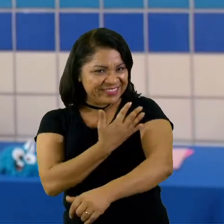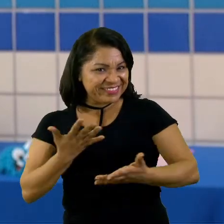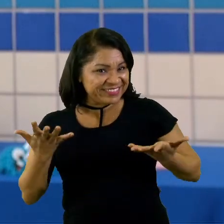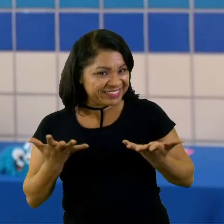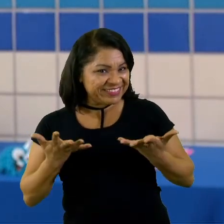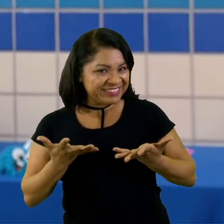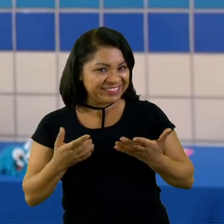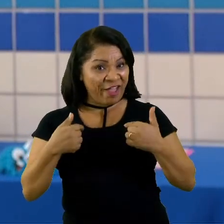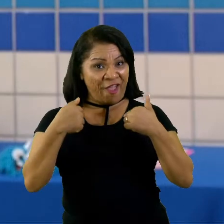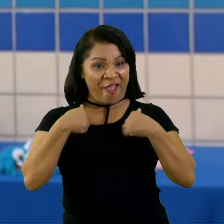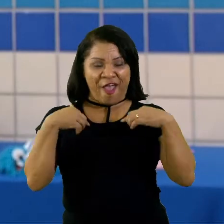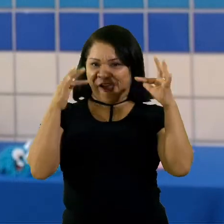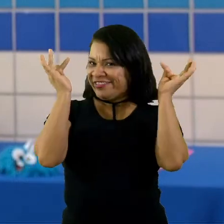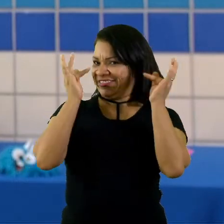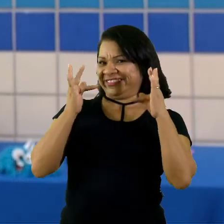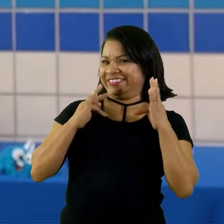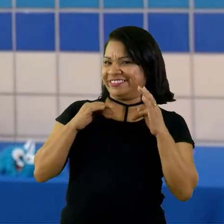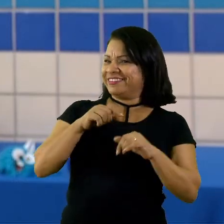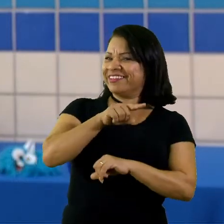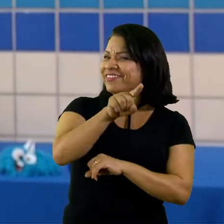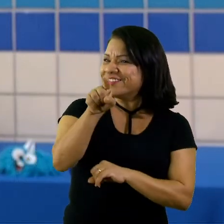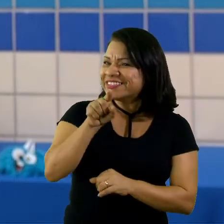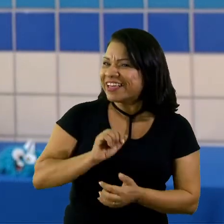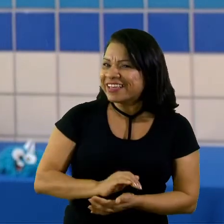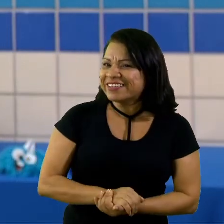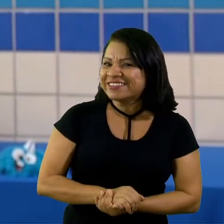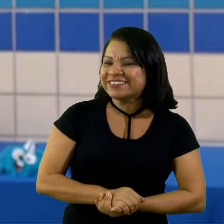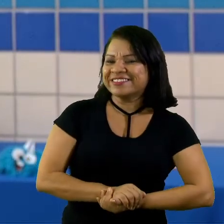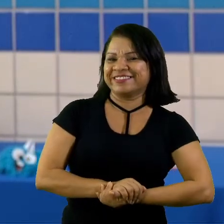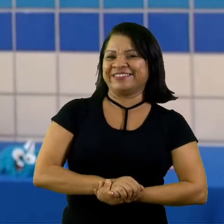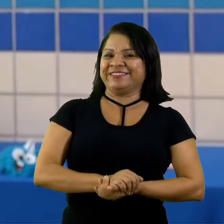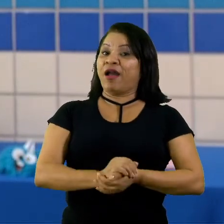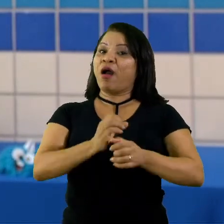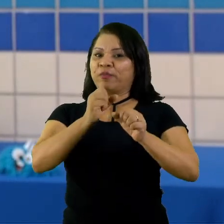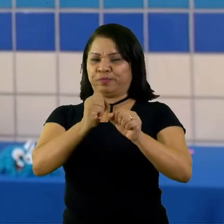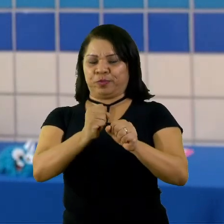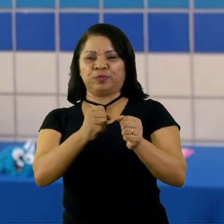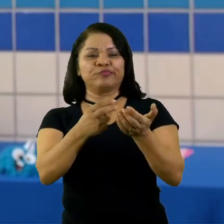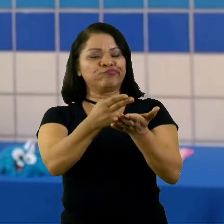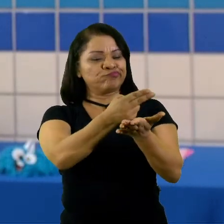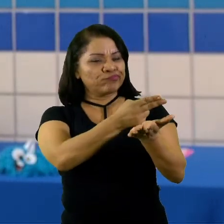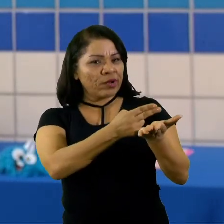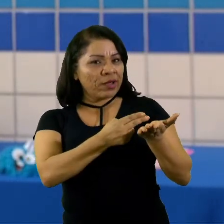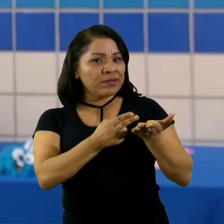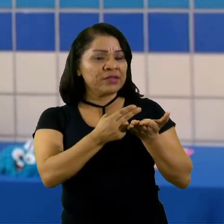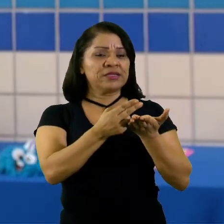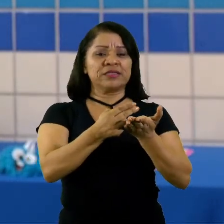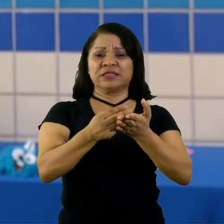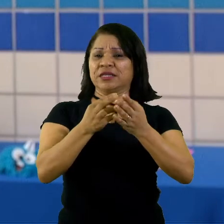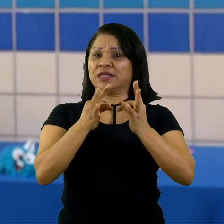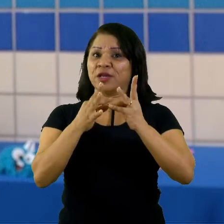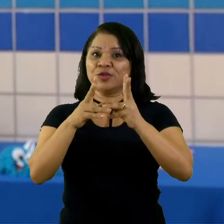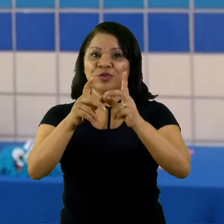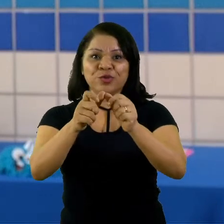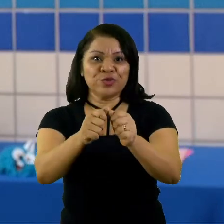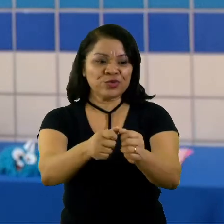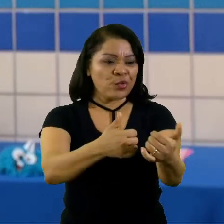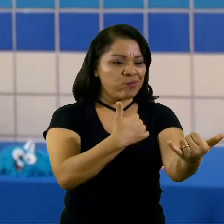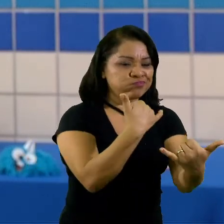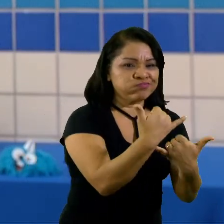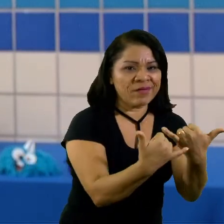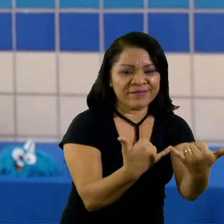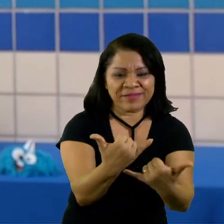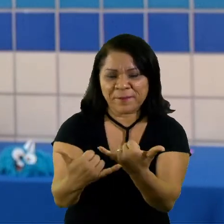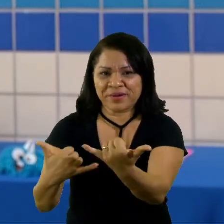Eu estou feliz. E vocês? Vocês podem estar desenhando todos os nossos circuitos, todas as brincadeiras que nós fizemos